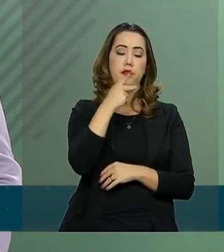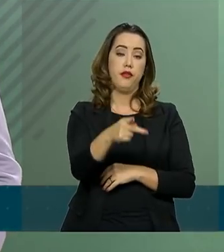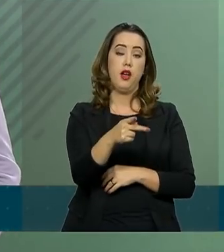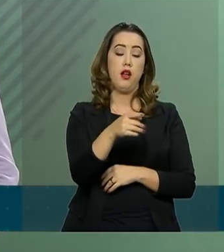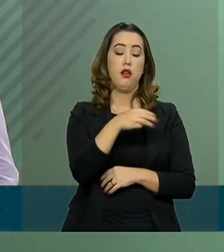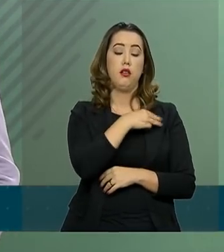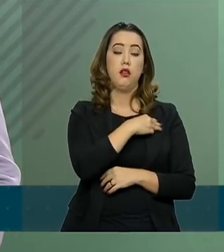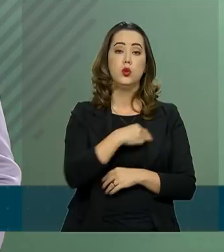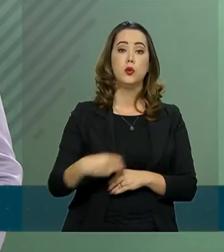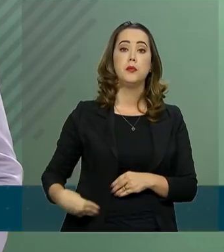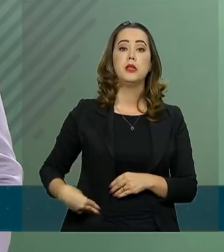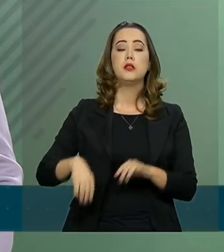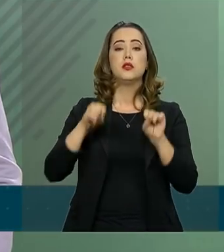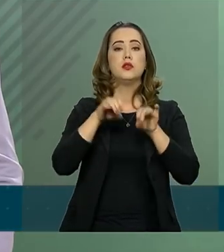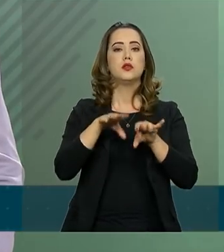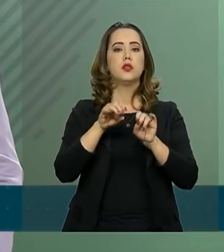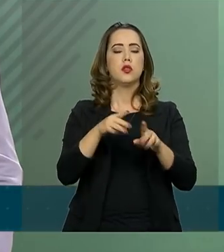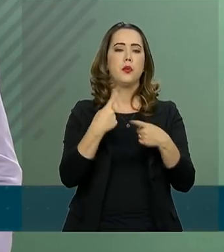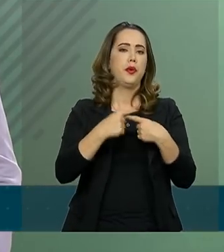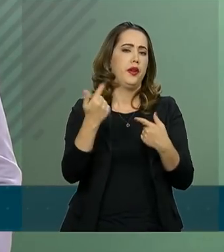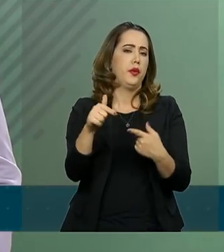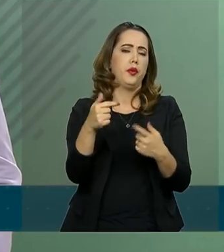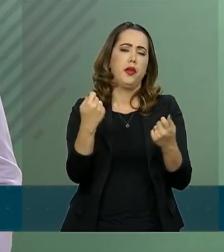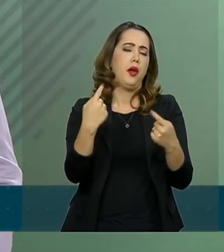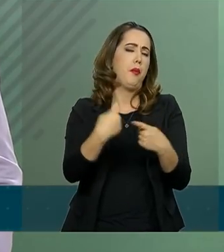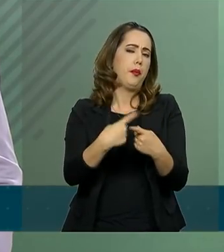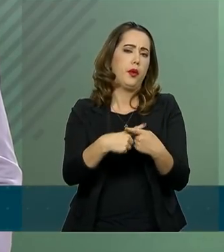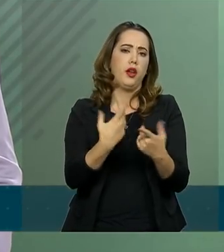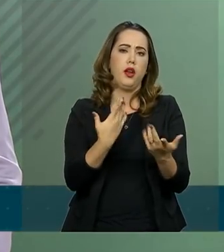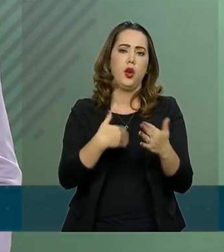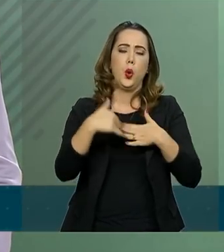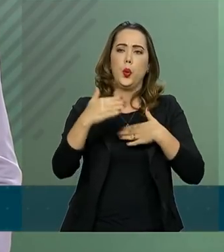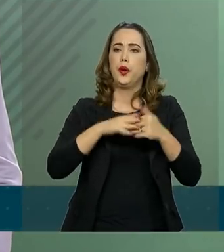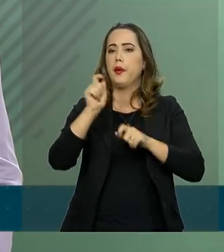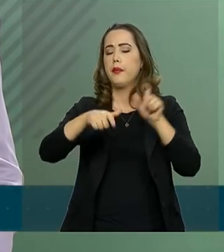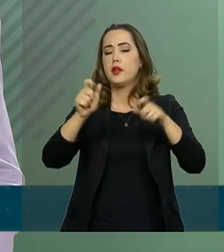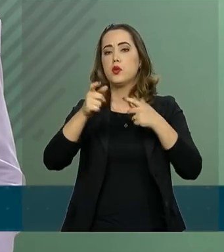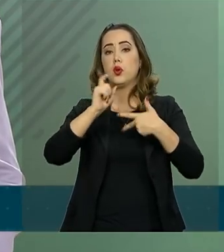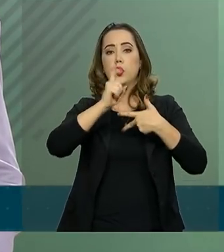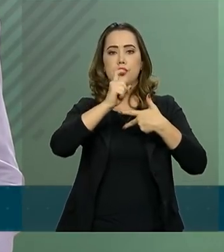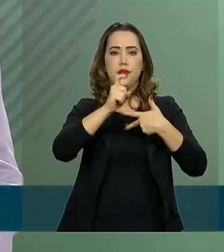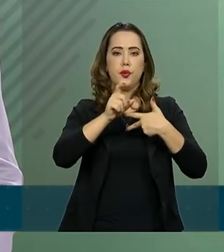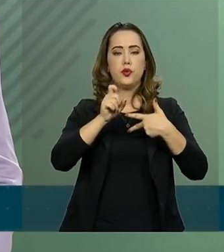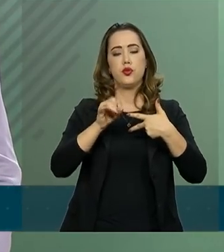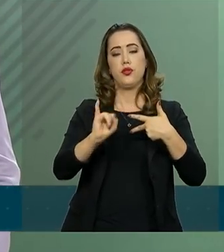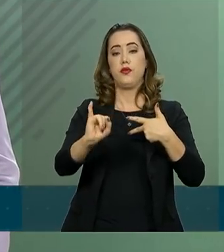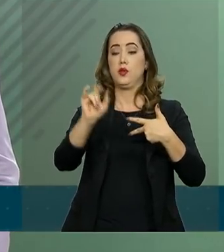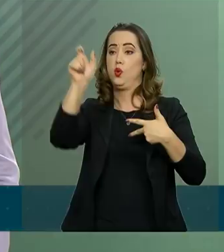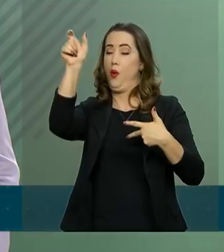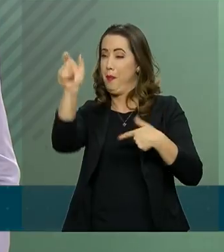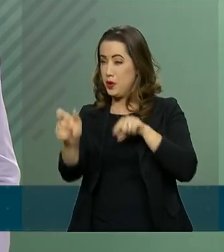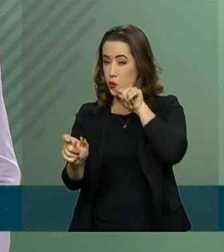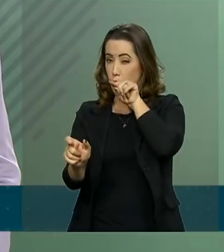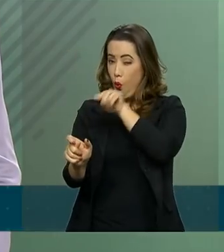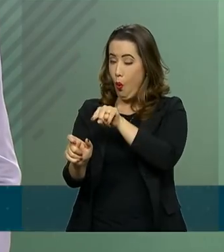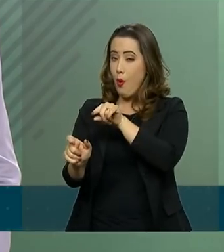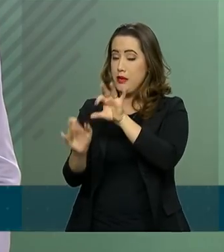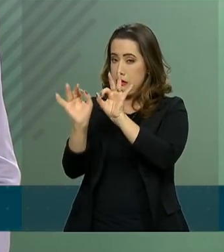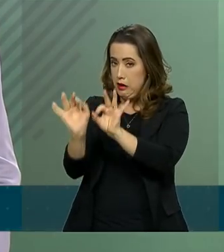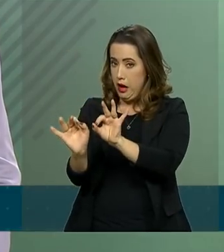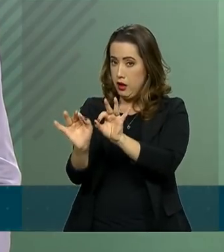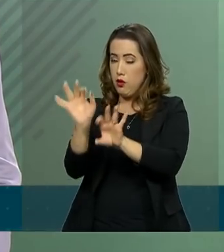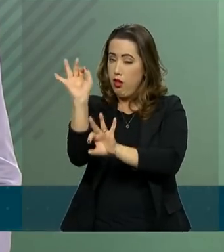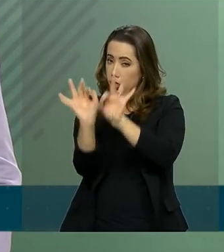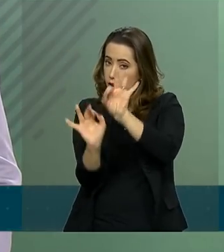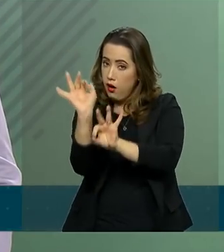no sentido de que não há necessidade de algum agente do poder executivo, que não aqueles efetivamente engajados